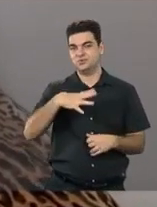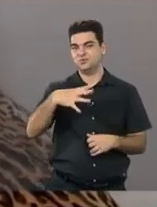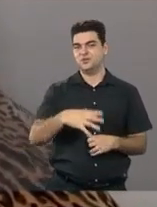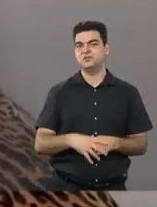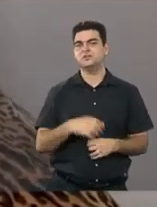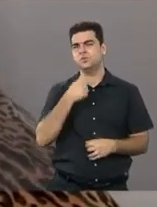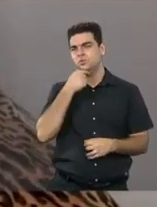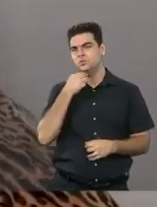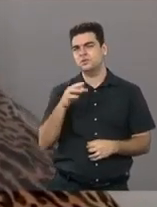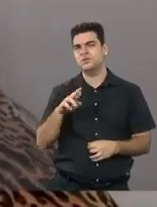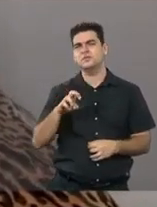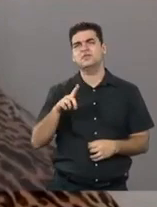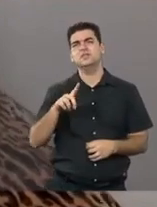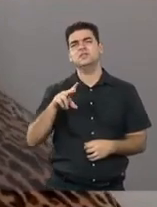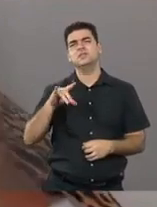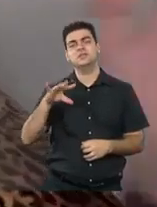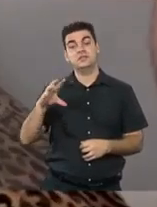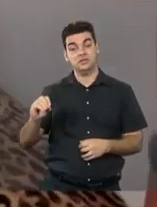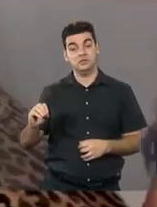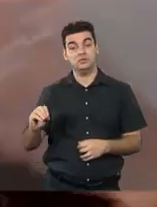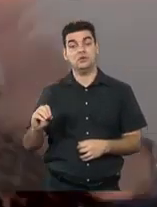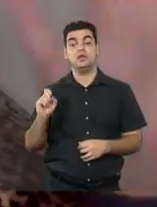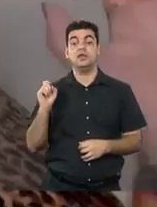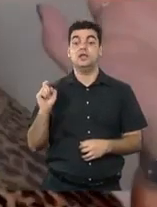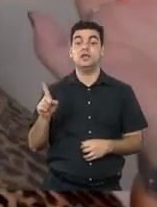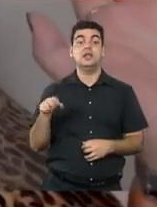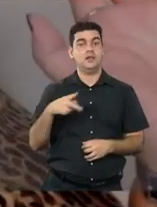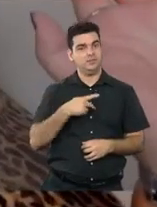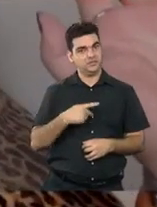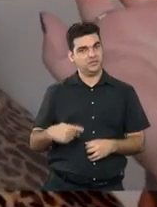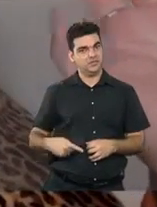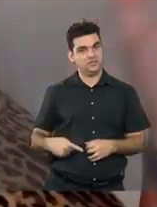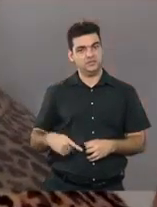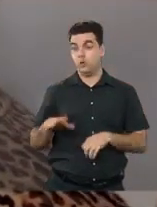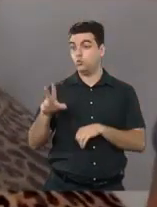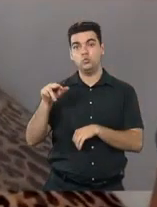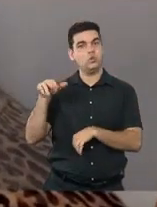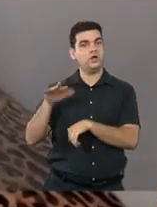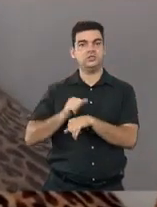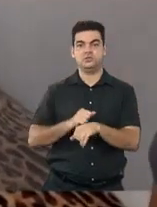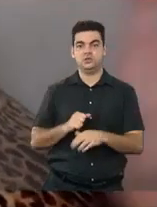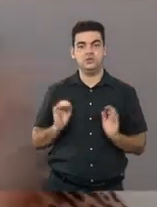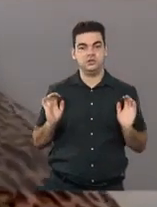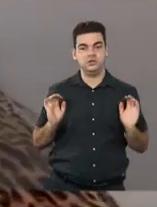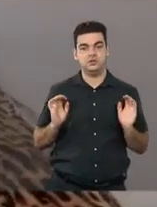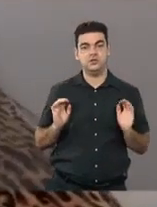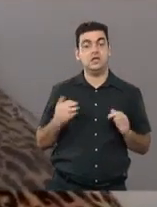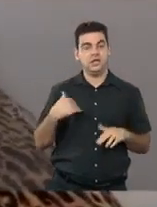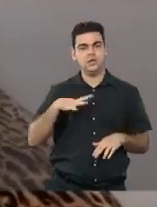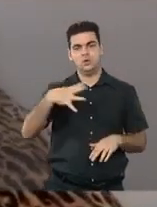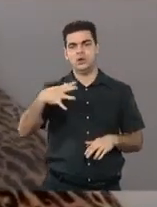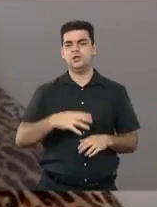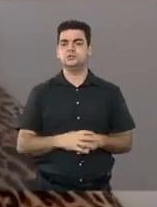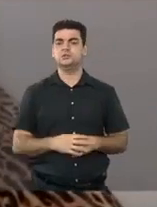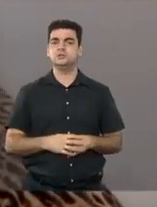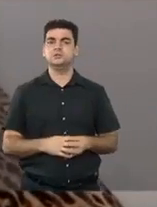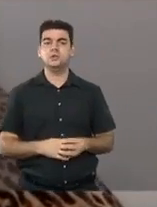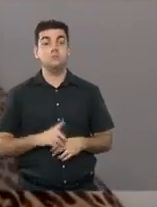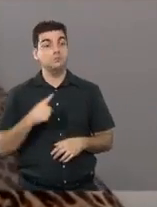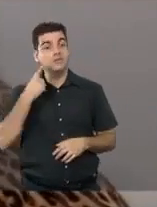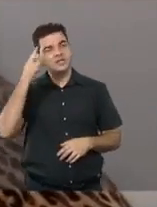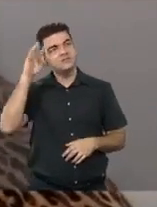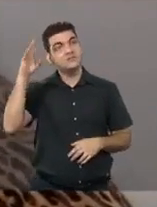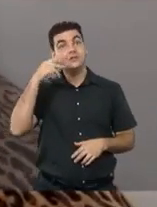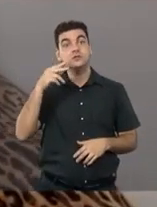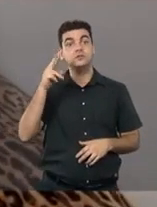Frederico, que por acaso meu filho é presidente, porque eu nunca mandei ele ser presidente, nem trabalhar no magasino, até porque filho não adianta mesmo, ele ficou muito assustado,